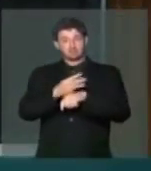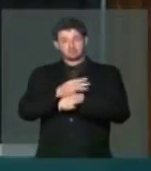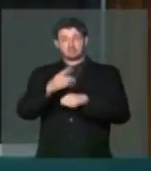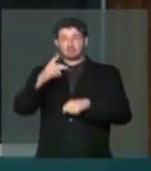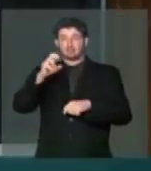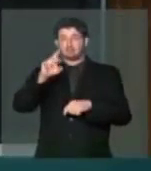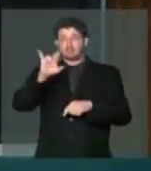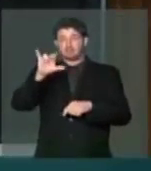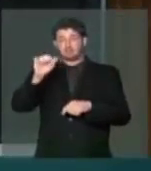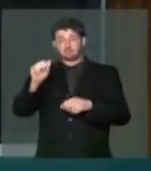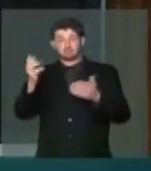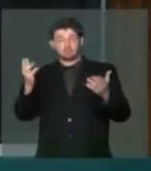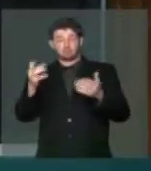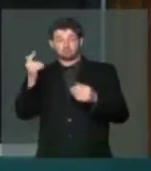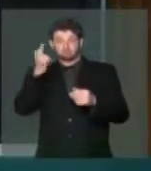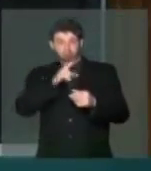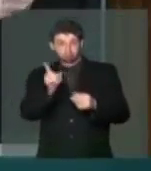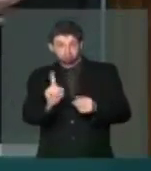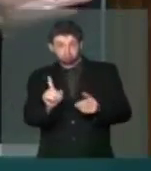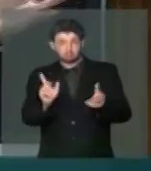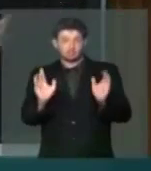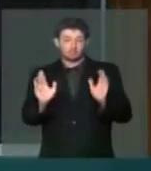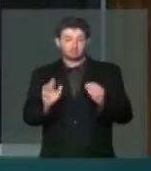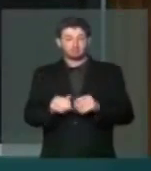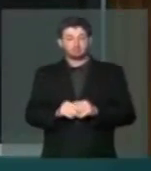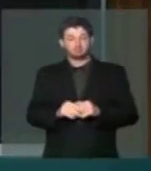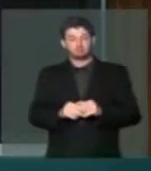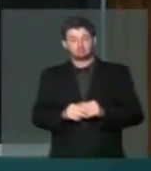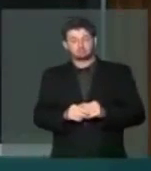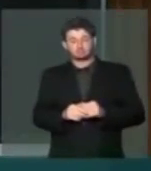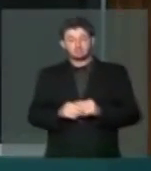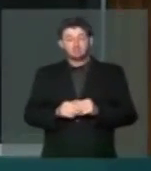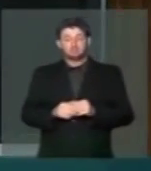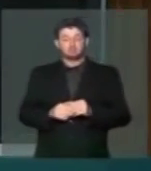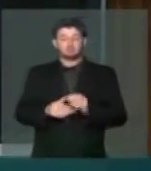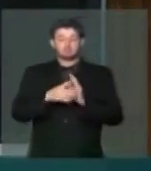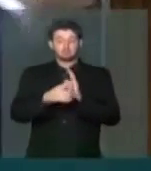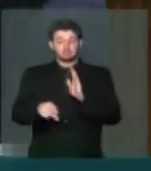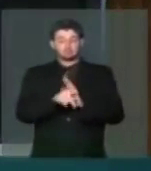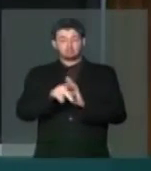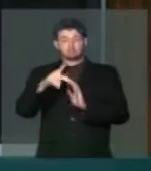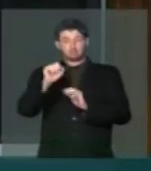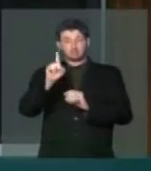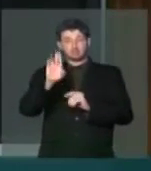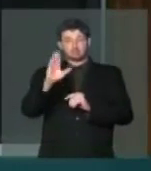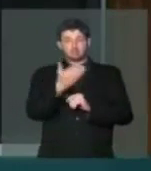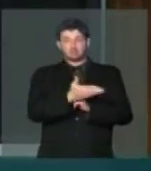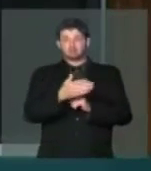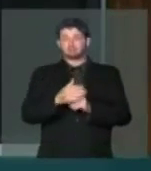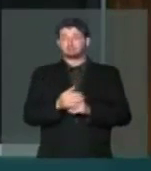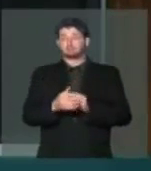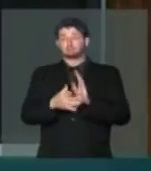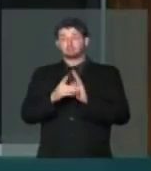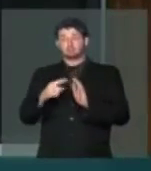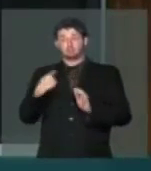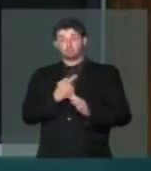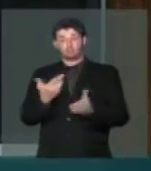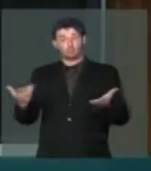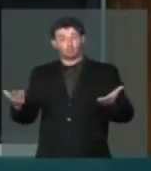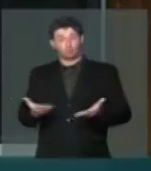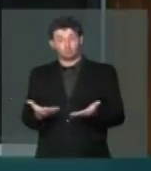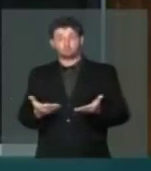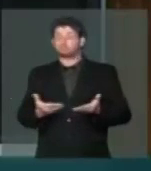perícia. Como nós não tivemos sucesso no destaque proposto pelo PSDB, o nosso destaque